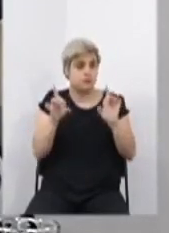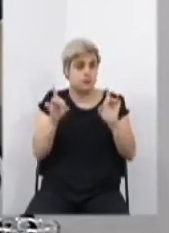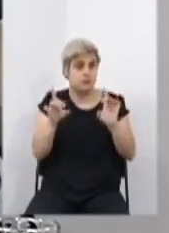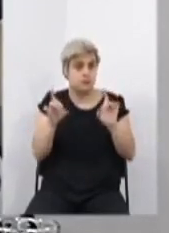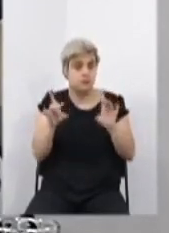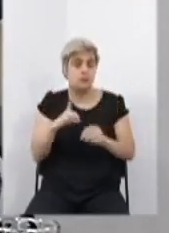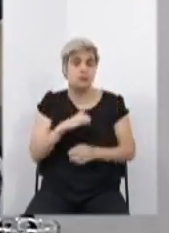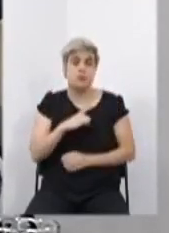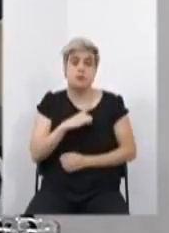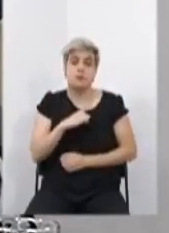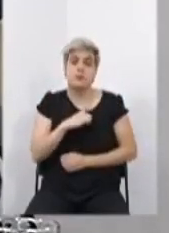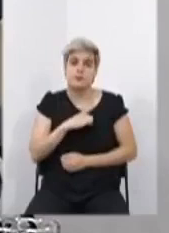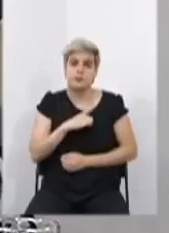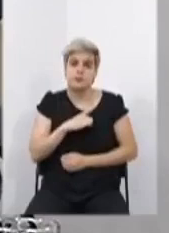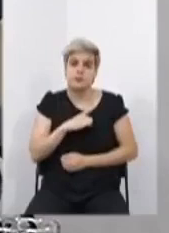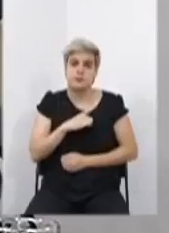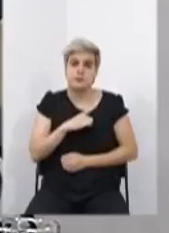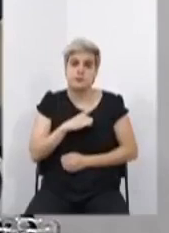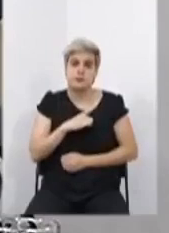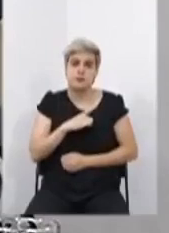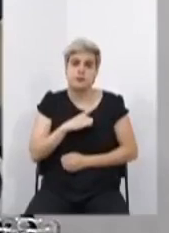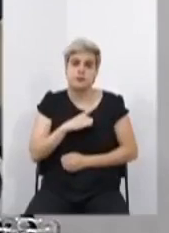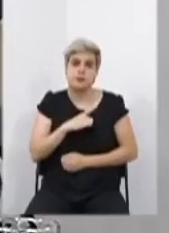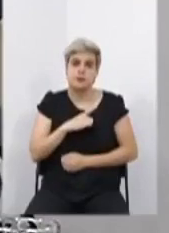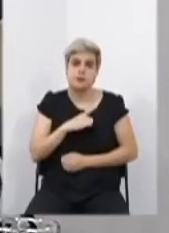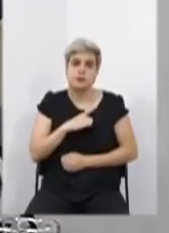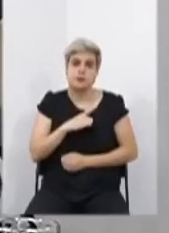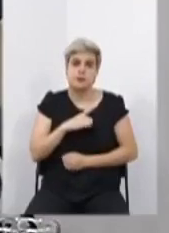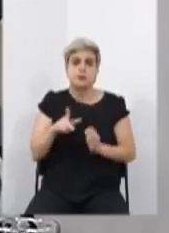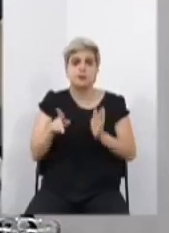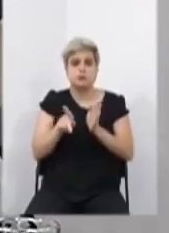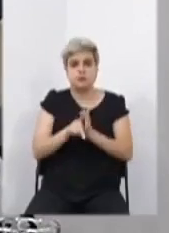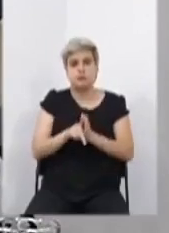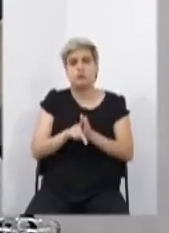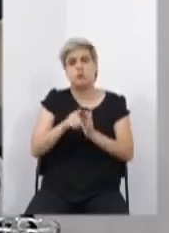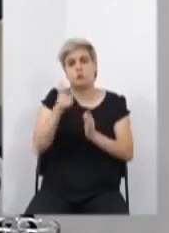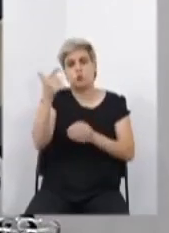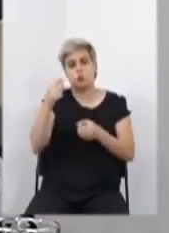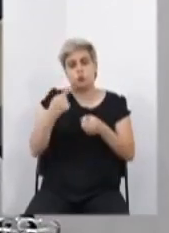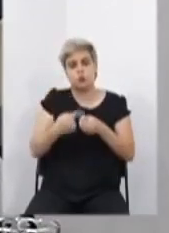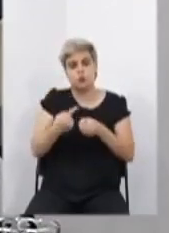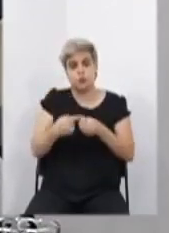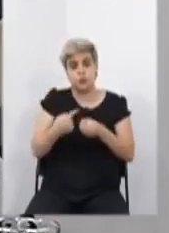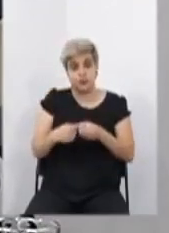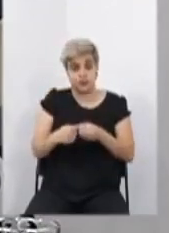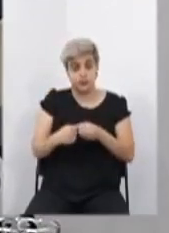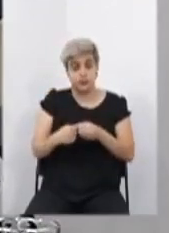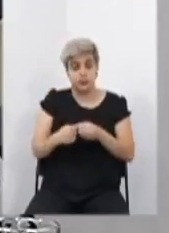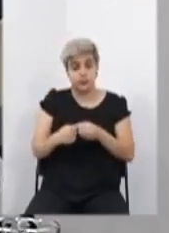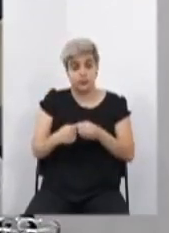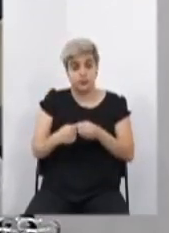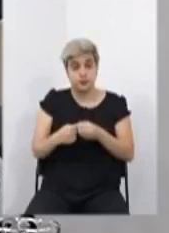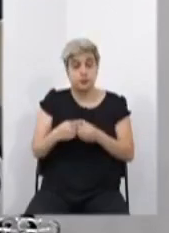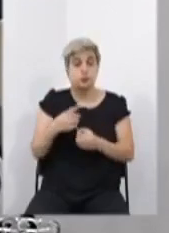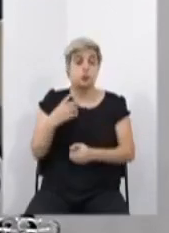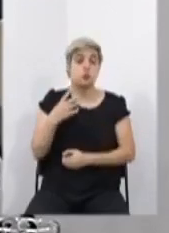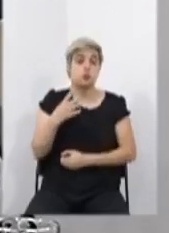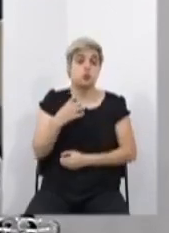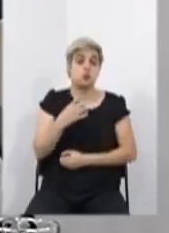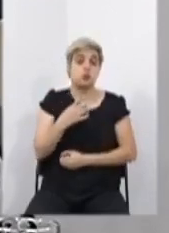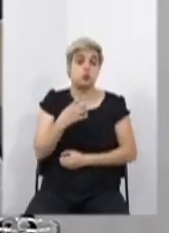A PNER concede no município de Riachinho. O relator, doutor Paulo,